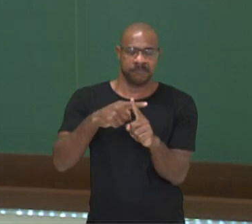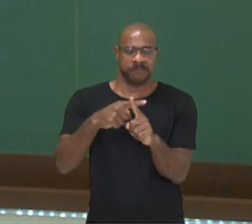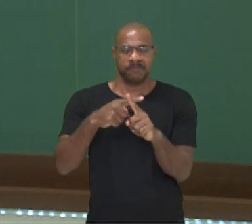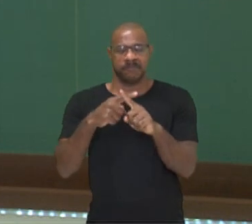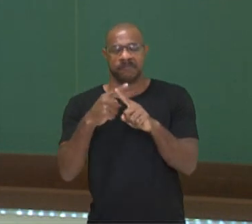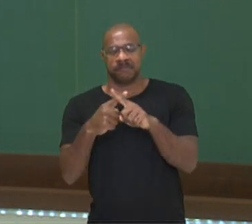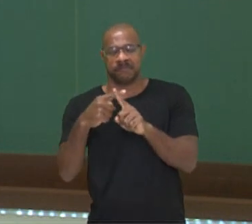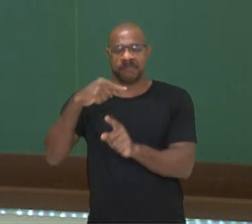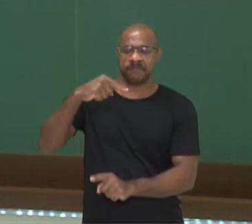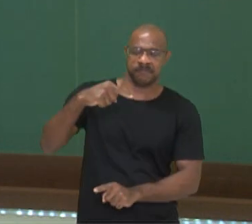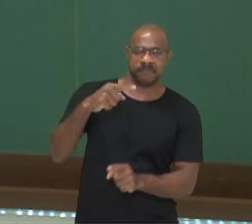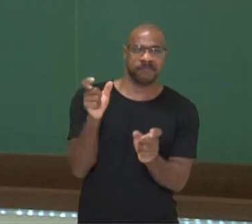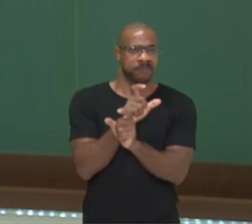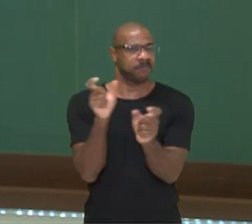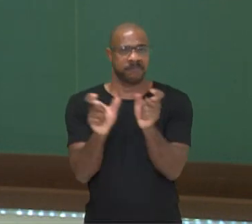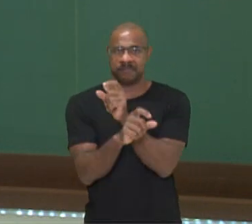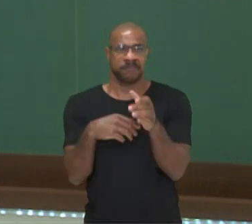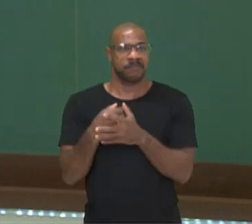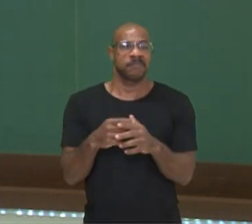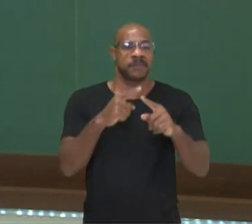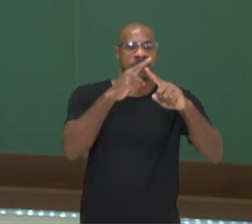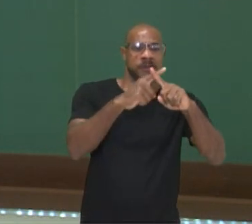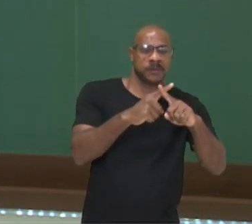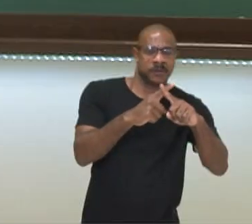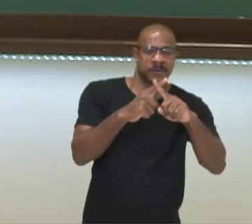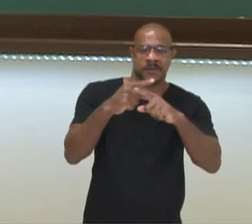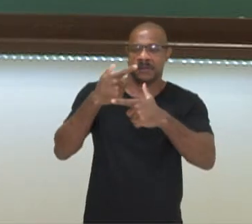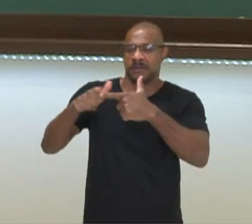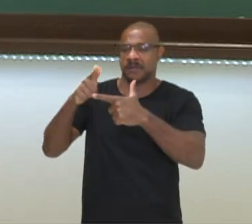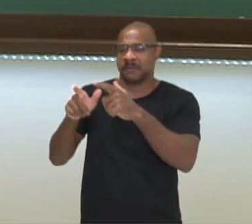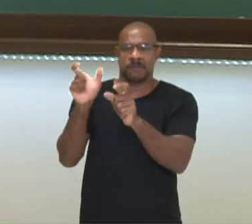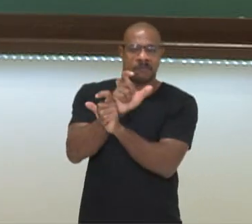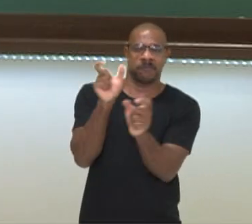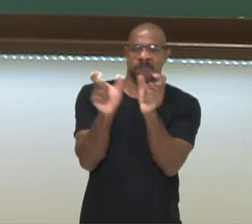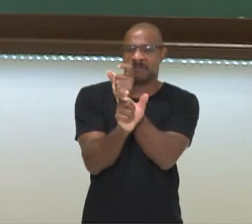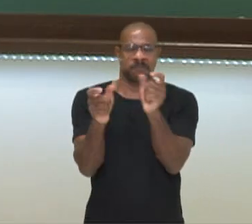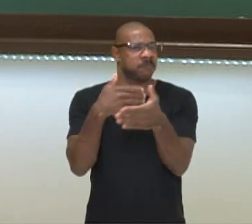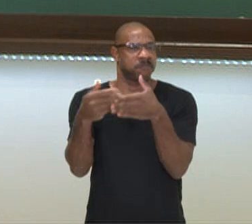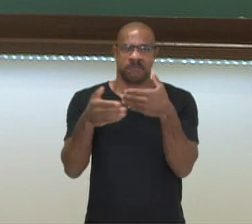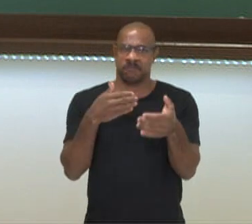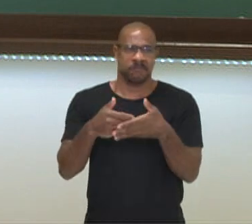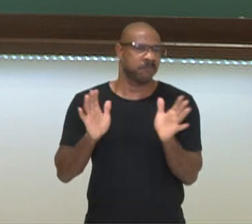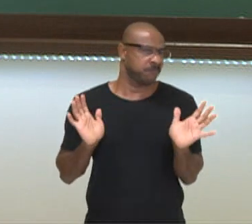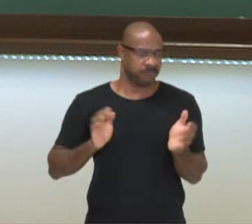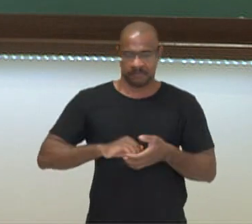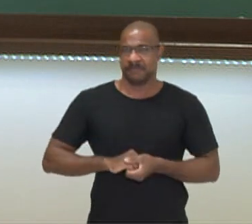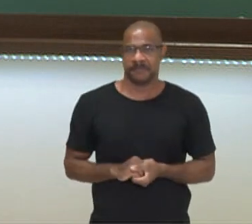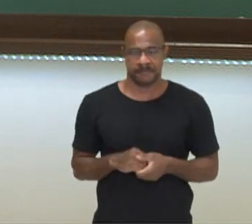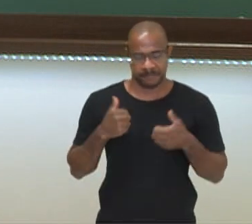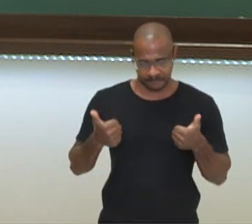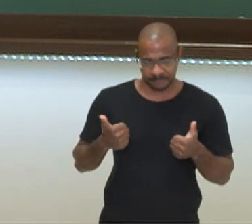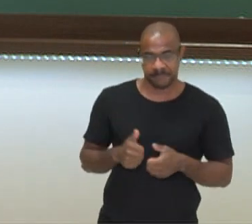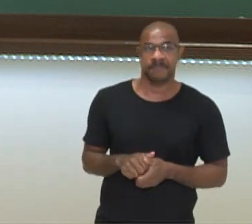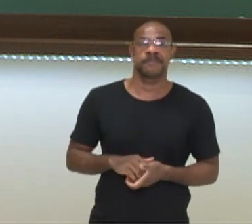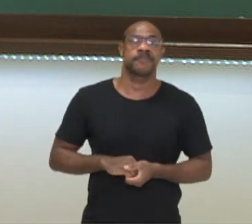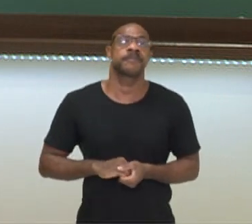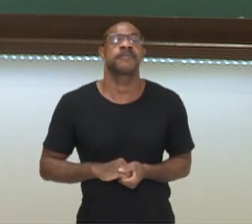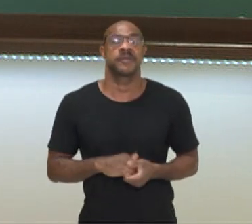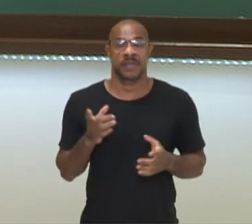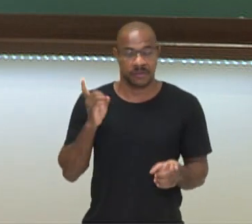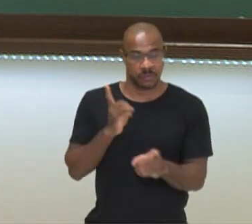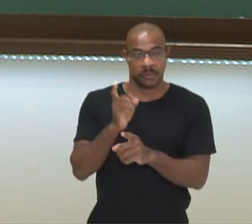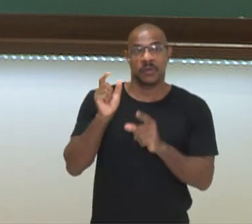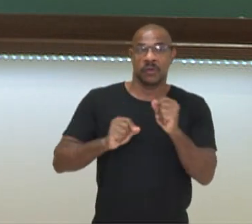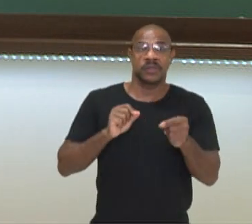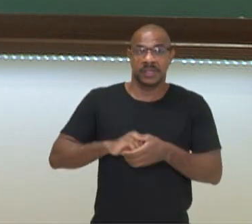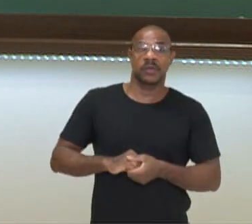Multiplicação é inverso da divisão, assim como a divisão é o inverso da multiplicação. Então, muito bem. Então a gente já descobriu